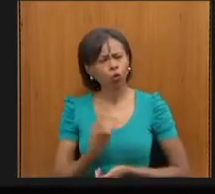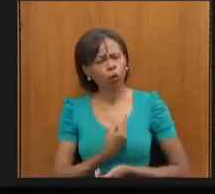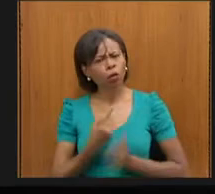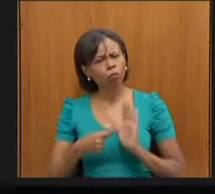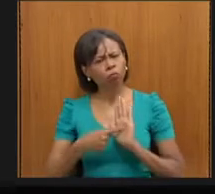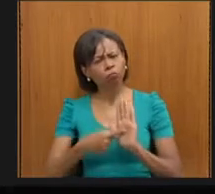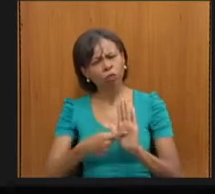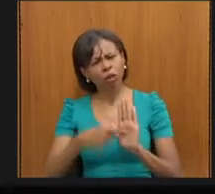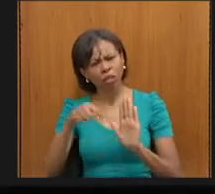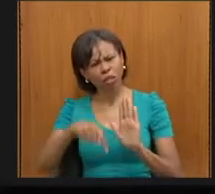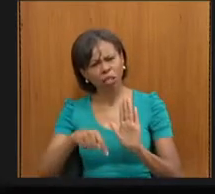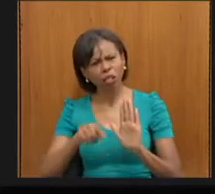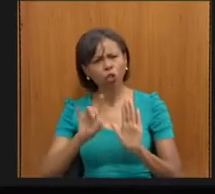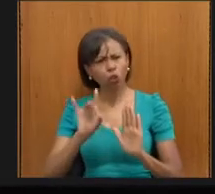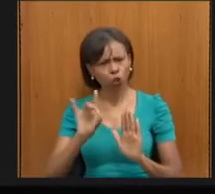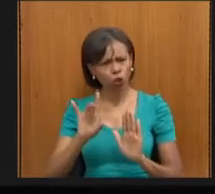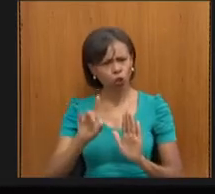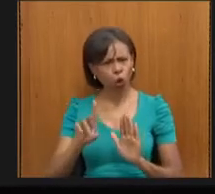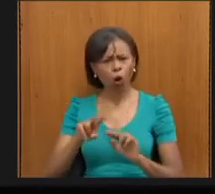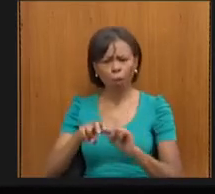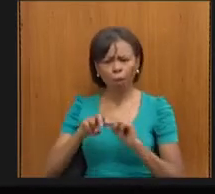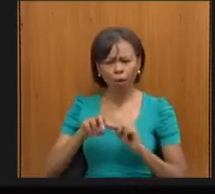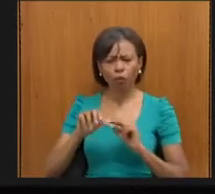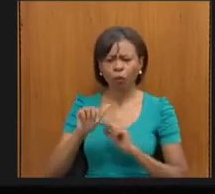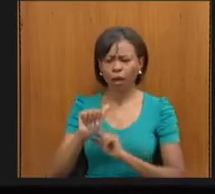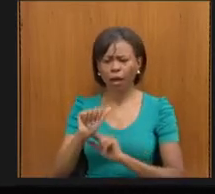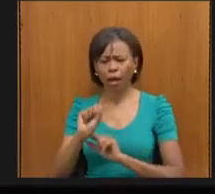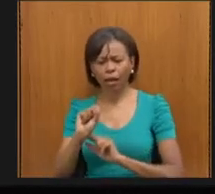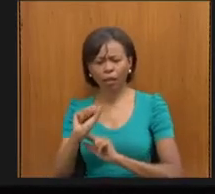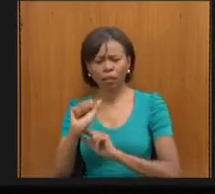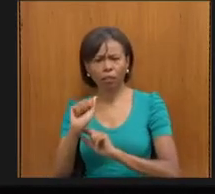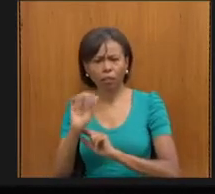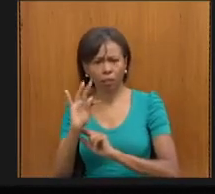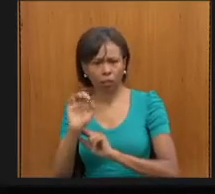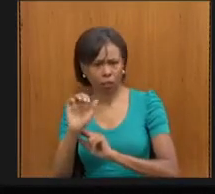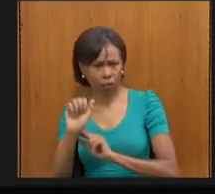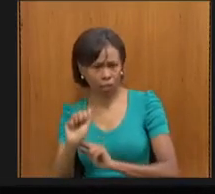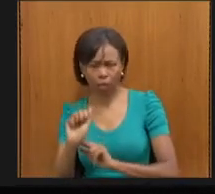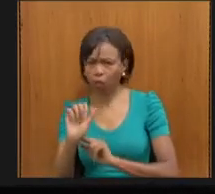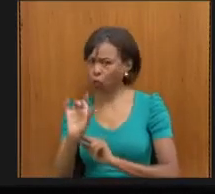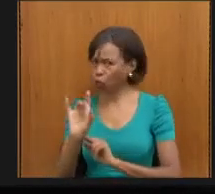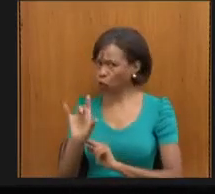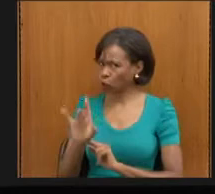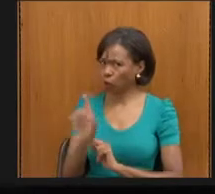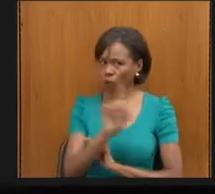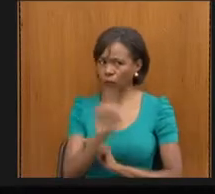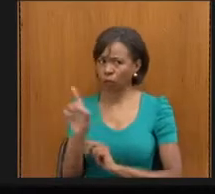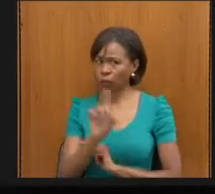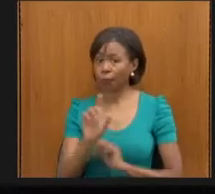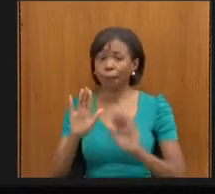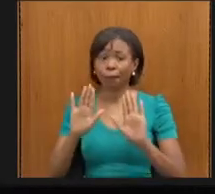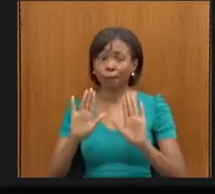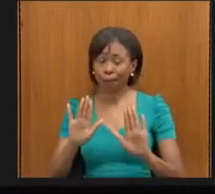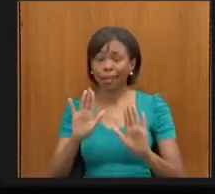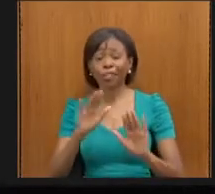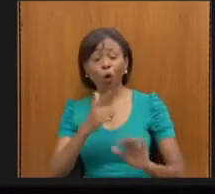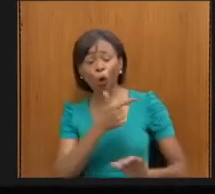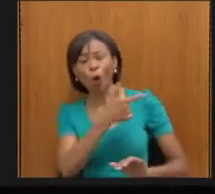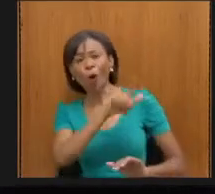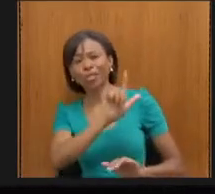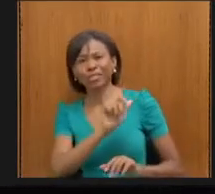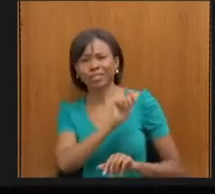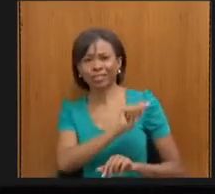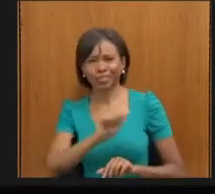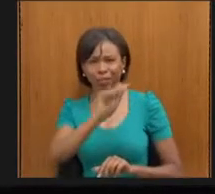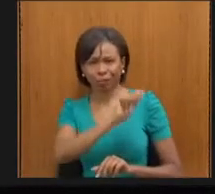da Azatea. A gente traz em nome da Azatea e compartilha com as outras associações, porque nas